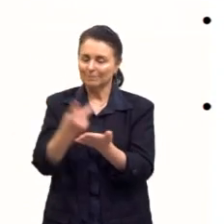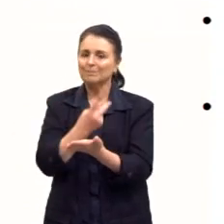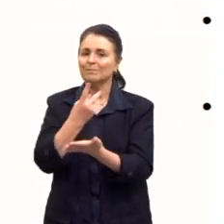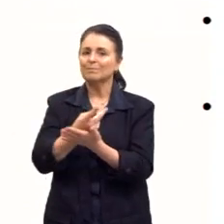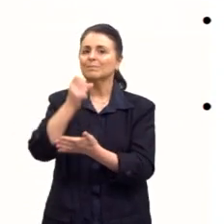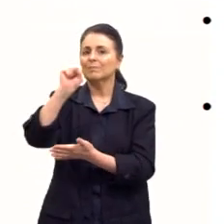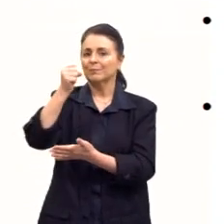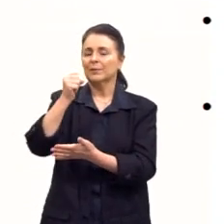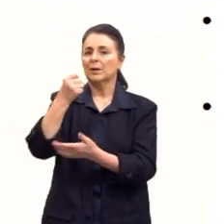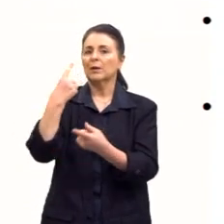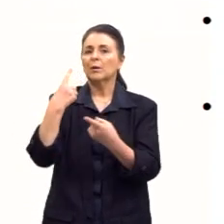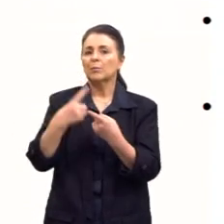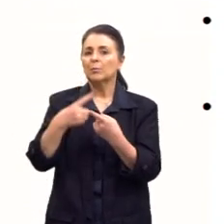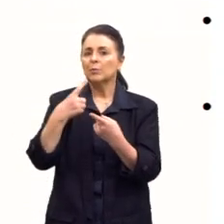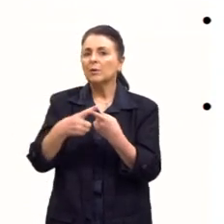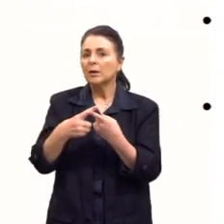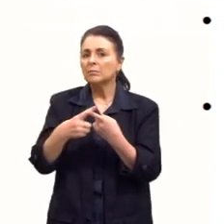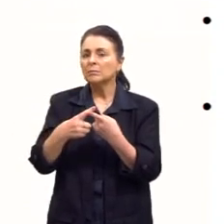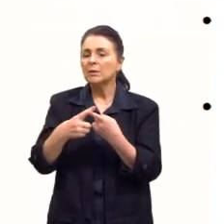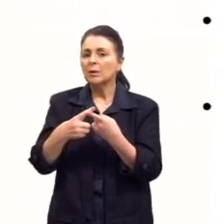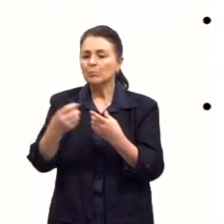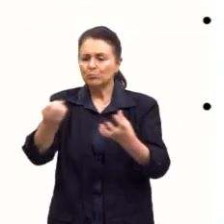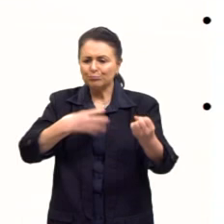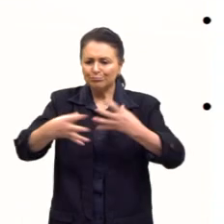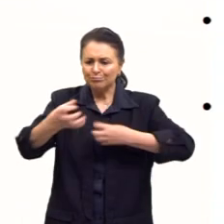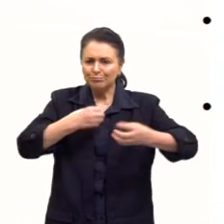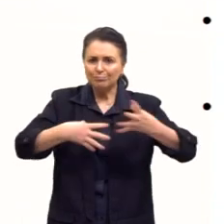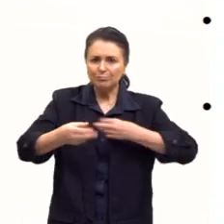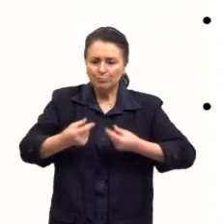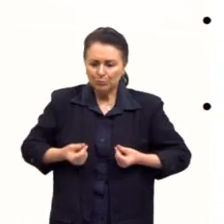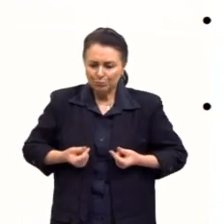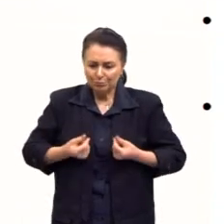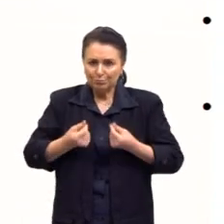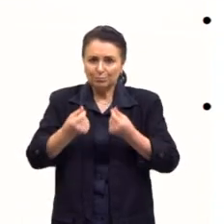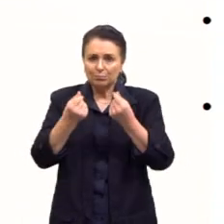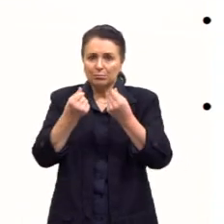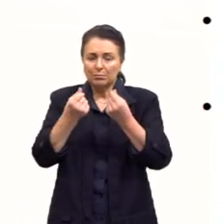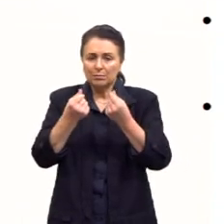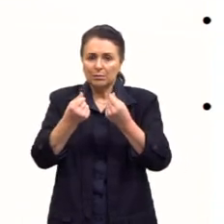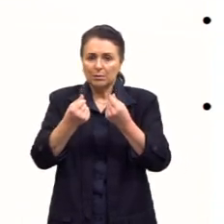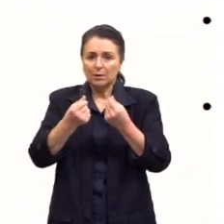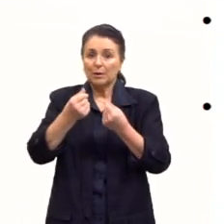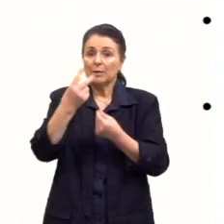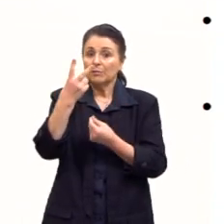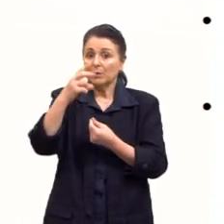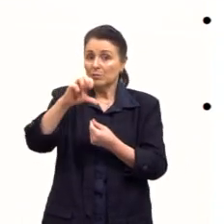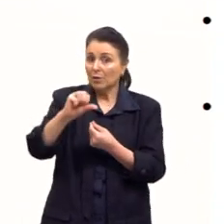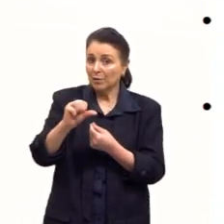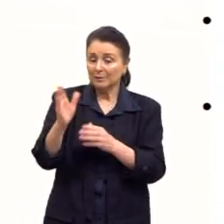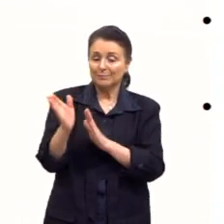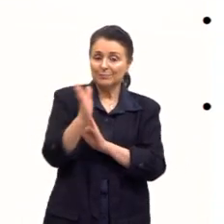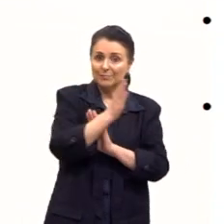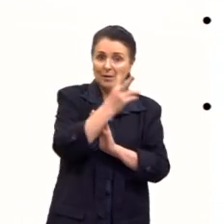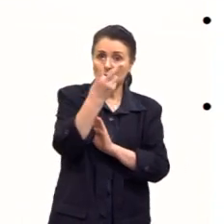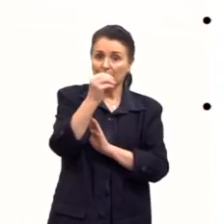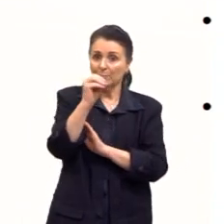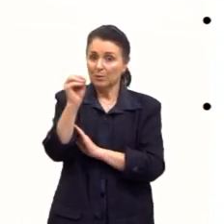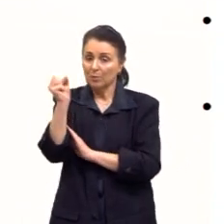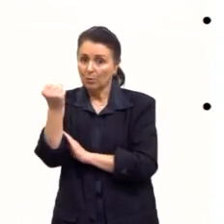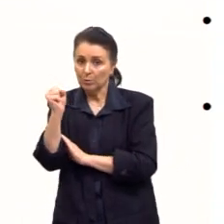dizer que elas também acontecem por essa concentração de renda. Então, 29 e 2008 tem essa relação, por quê?